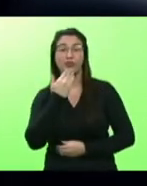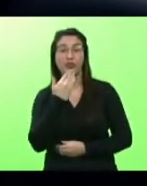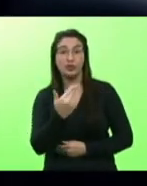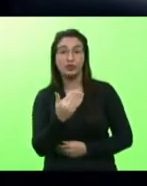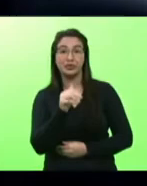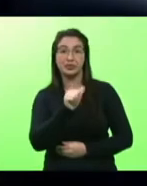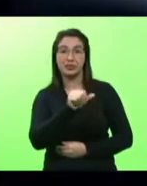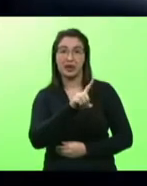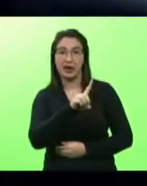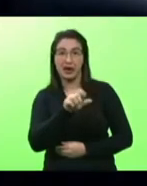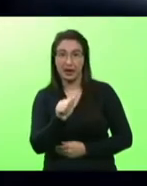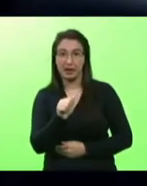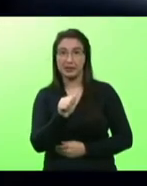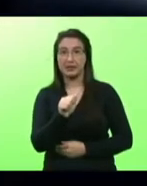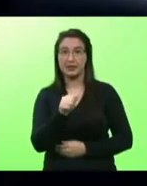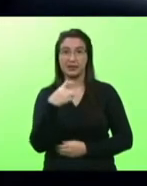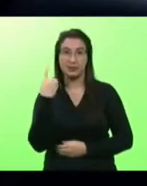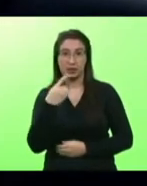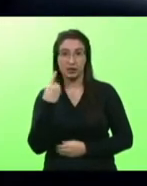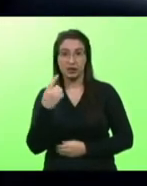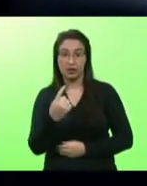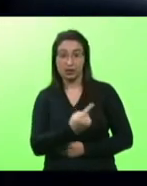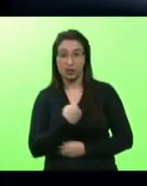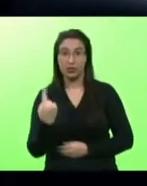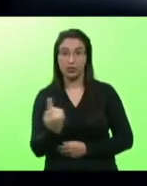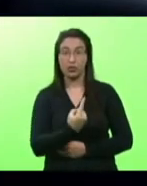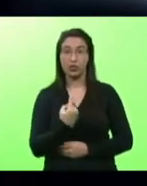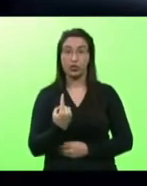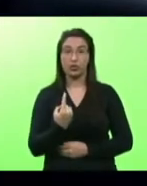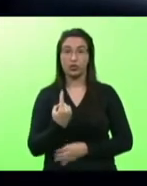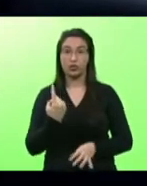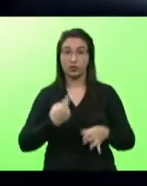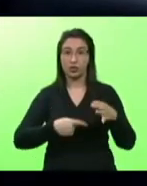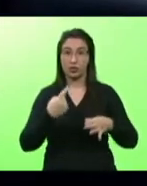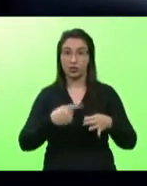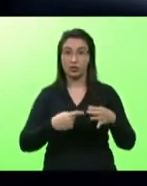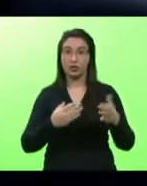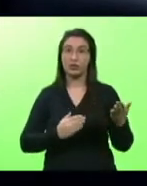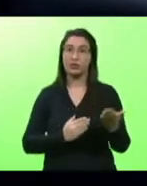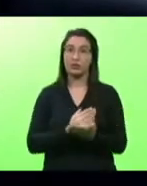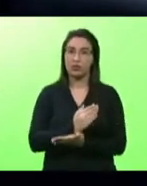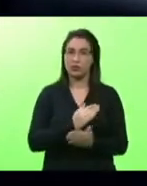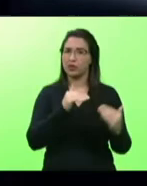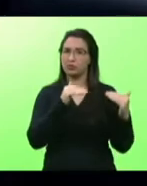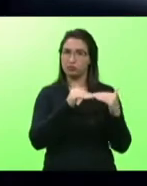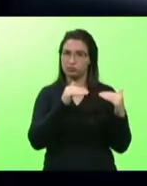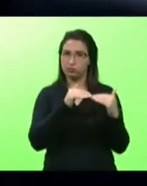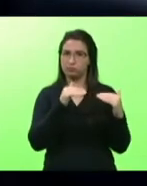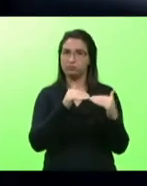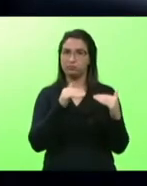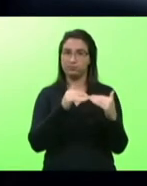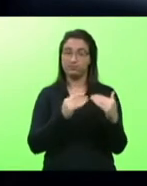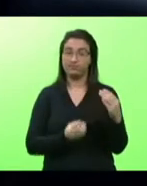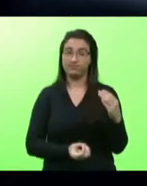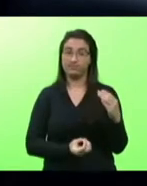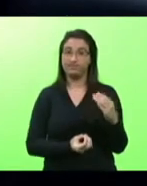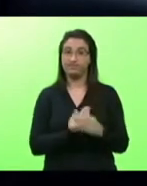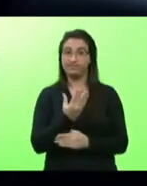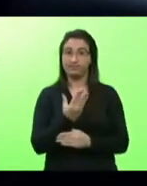e nós da comissão de saúde deliberamos aprovamos por unanimidade criar uma